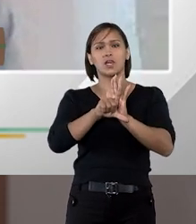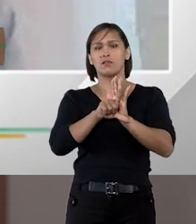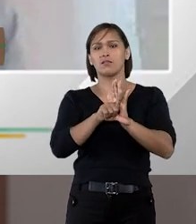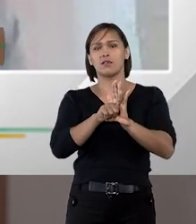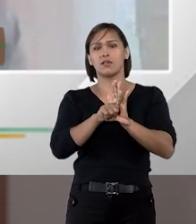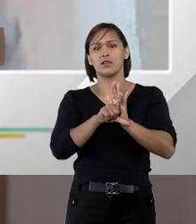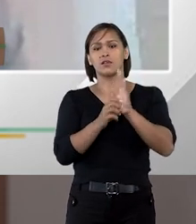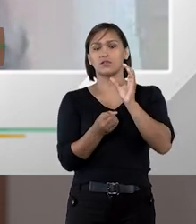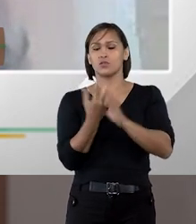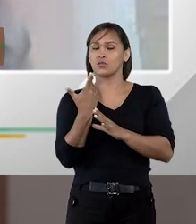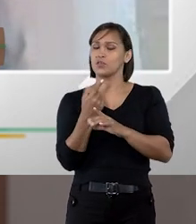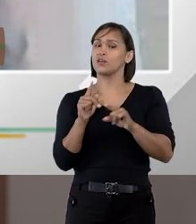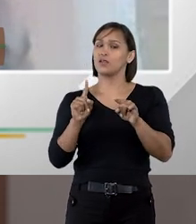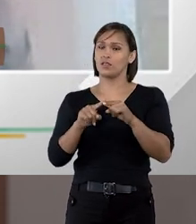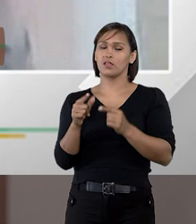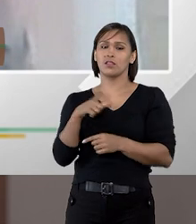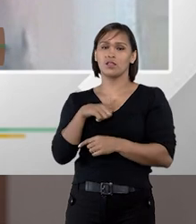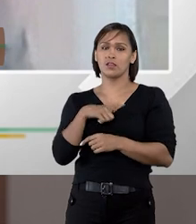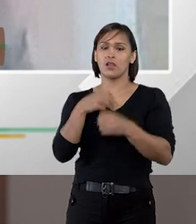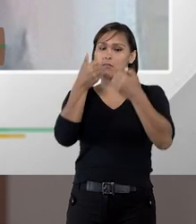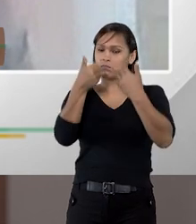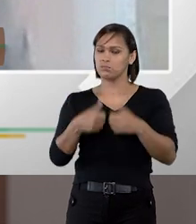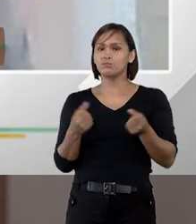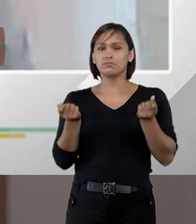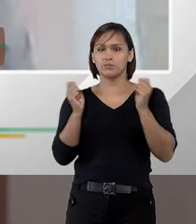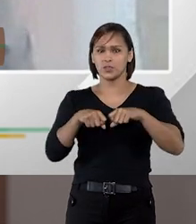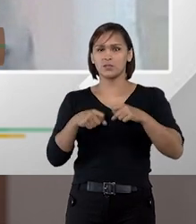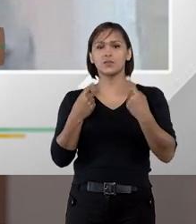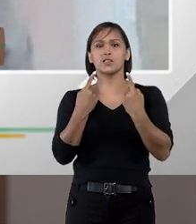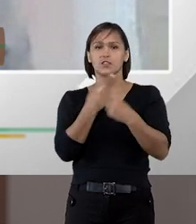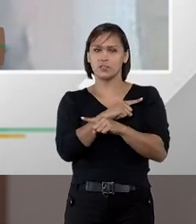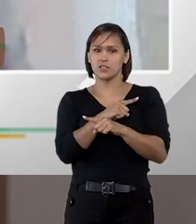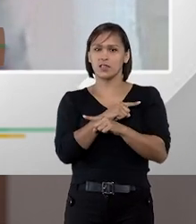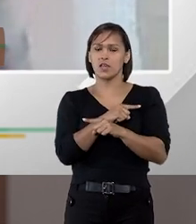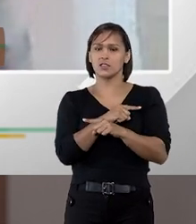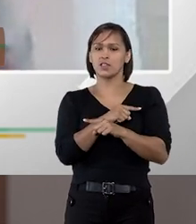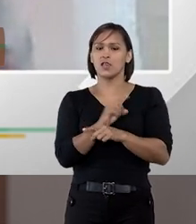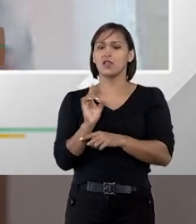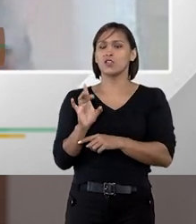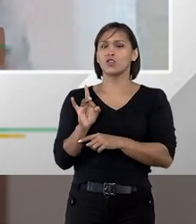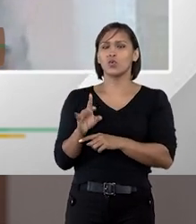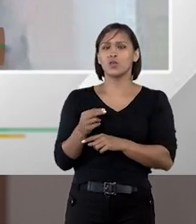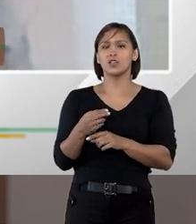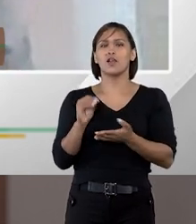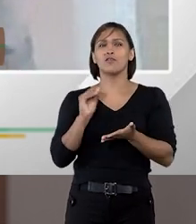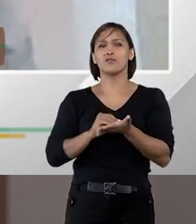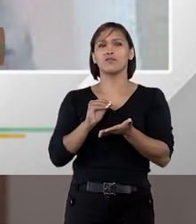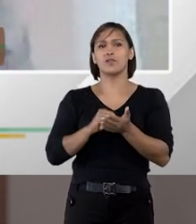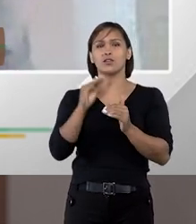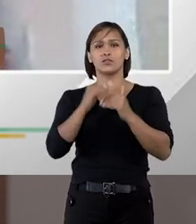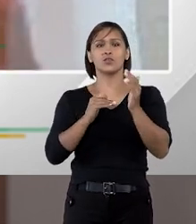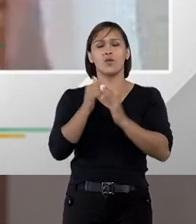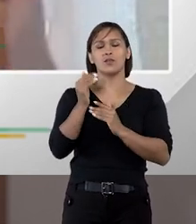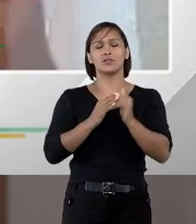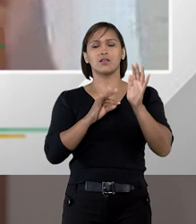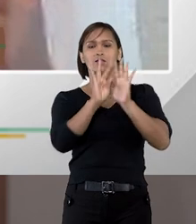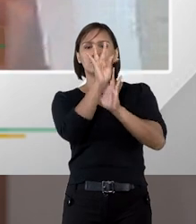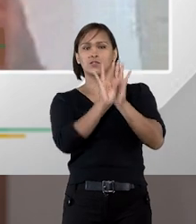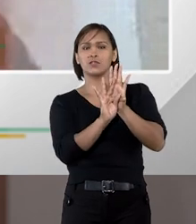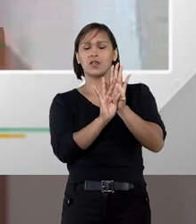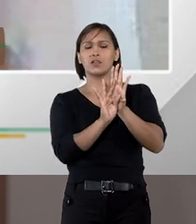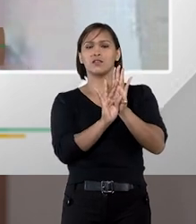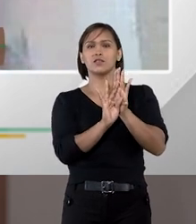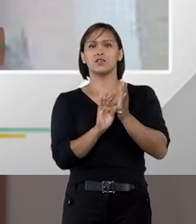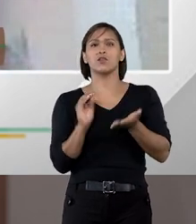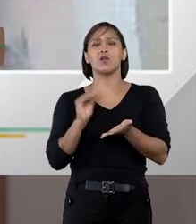legislação então de antemão a possibilidade de haver divergências não decorre de qualquer falta de qualidade no texto